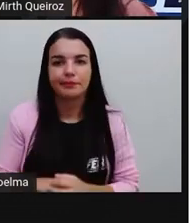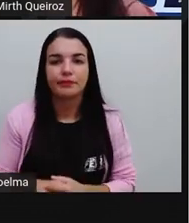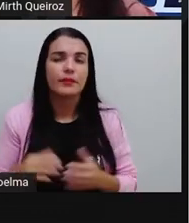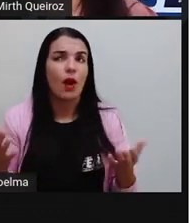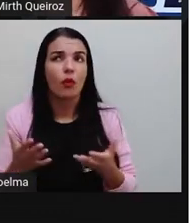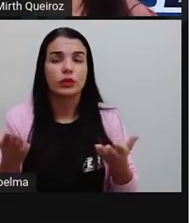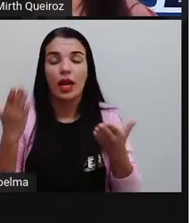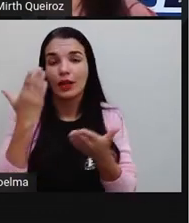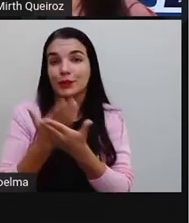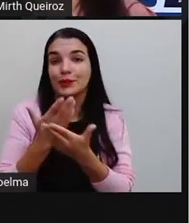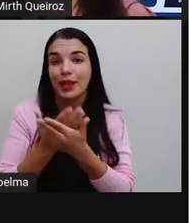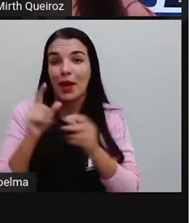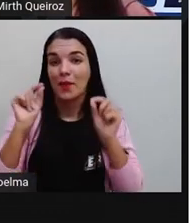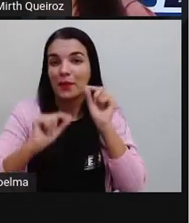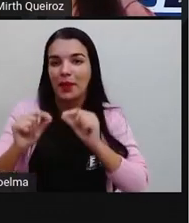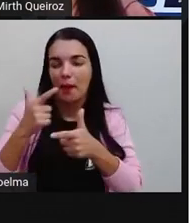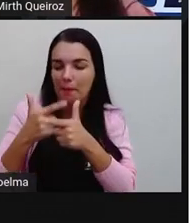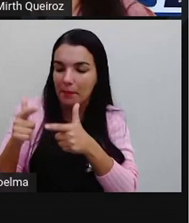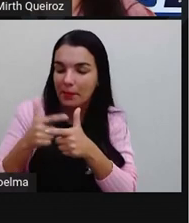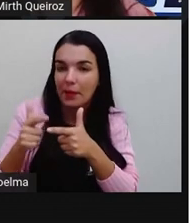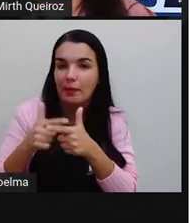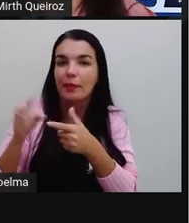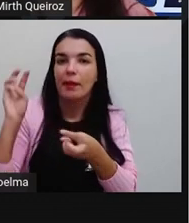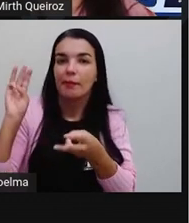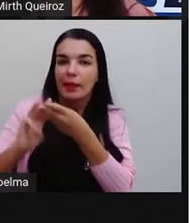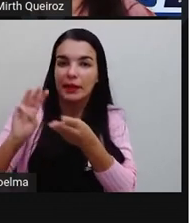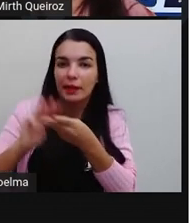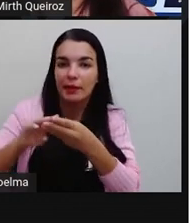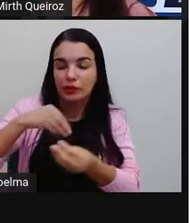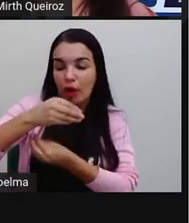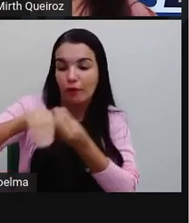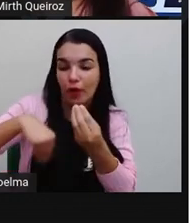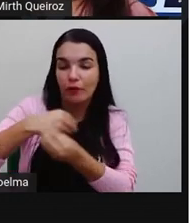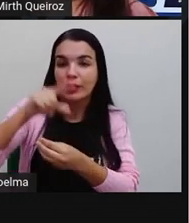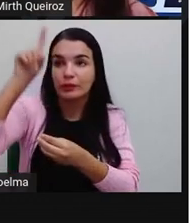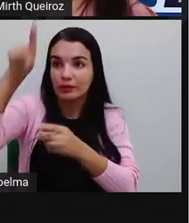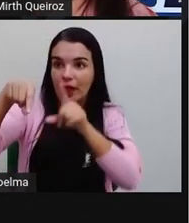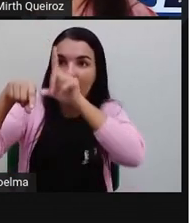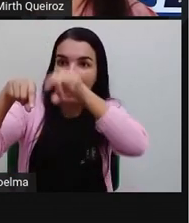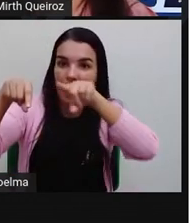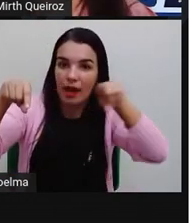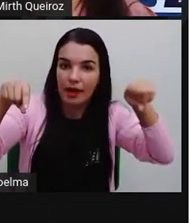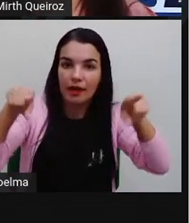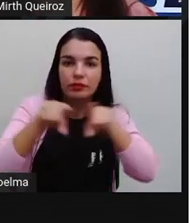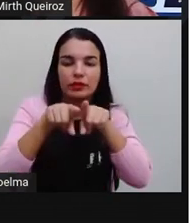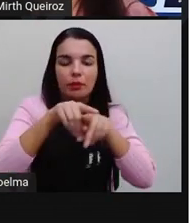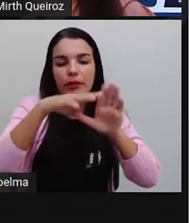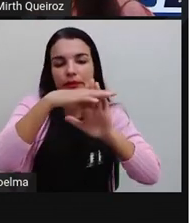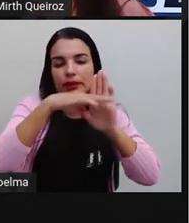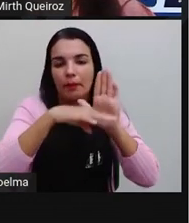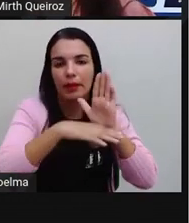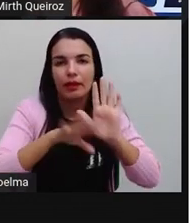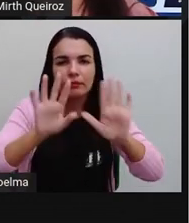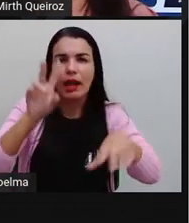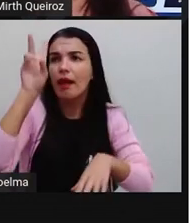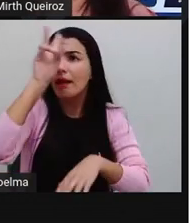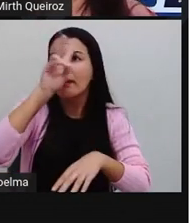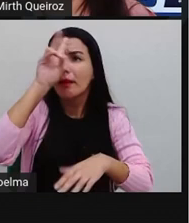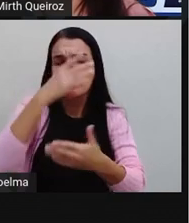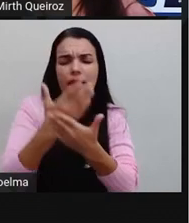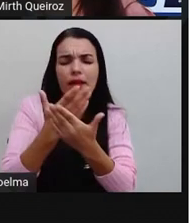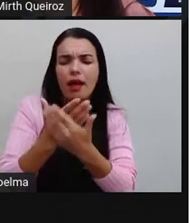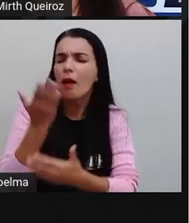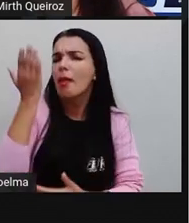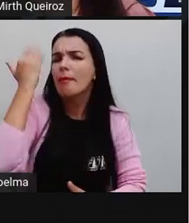E hoje nós vamos estudar problemas matemáticos envolvendo aí gráficos e tabelas. Lembra que na aula passada,